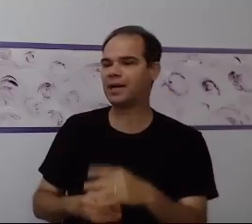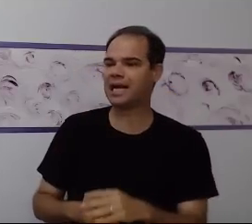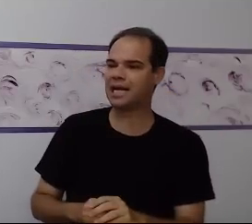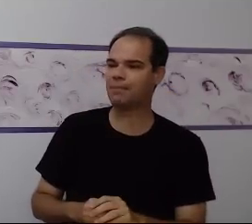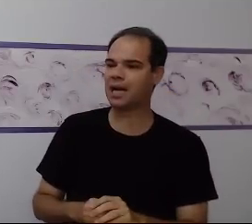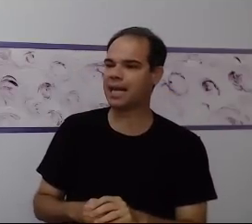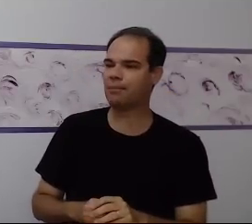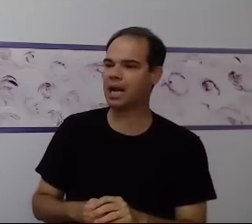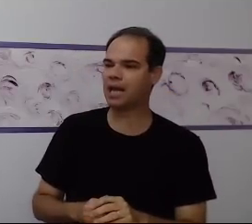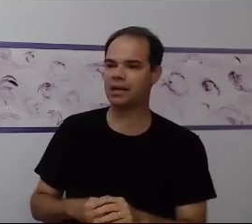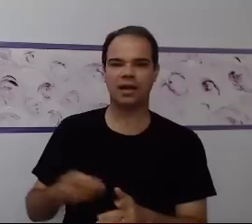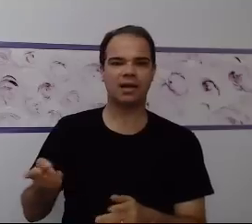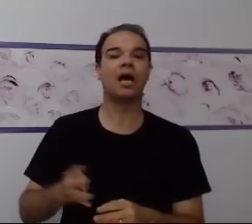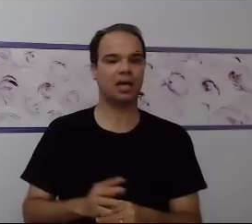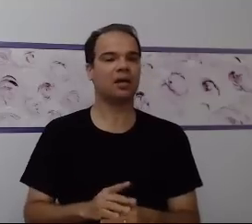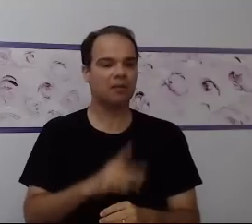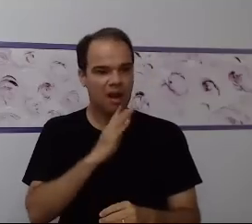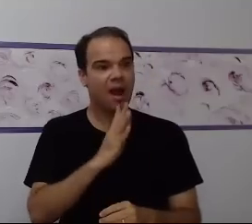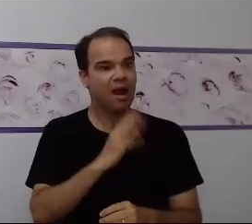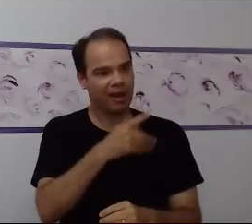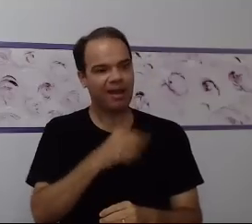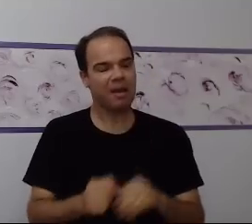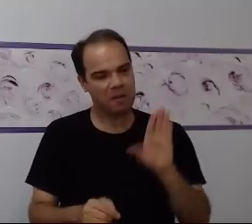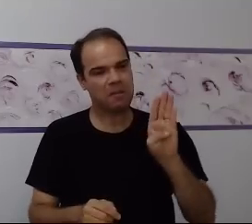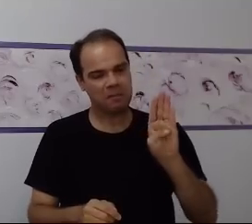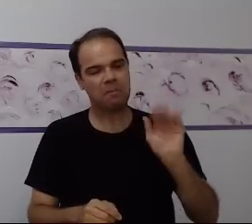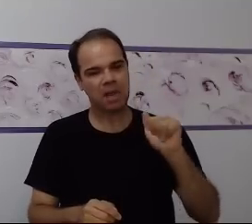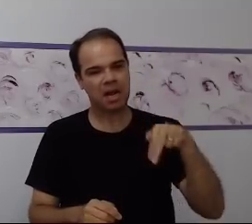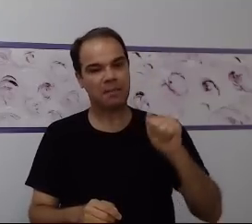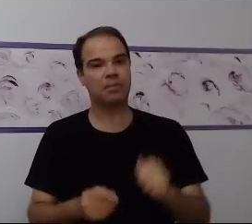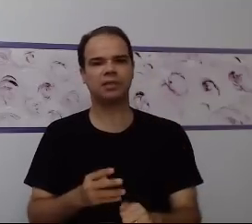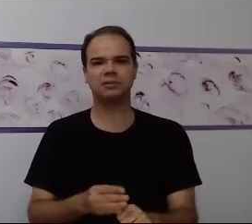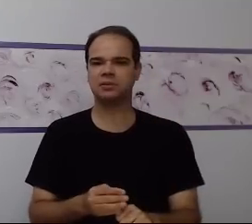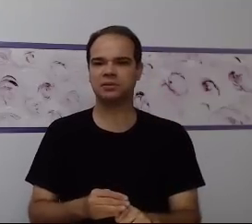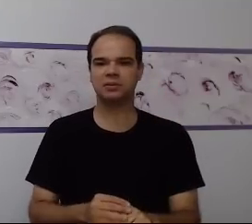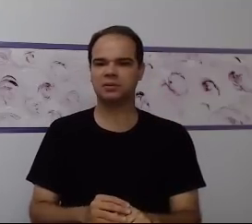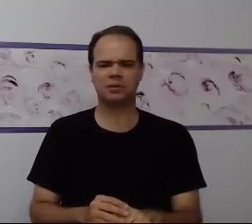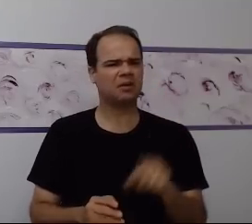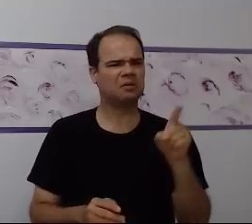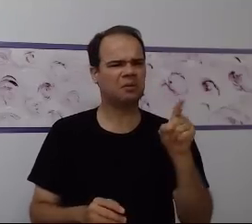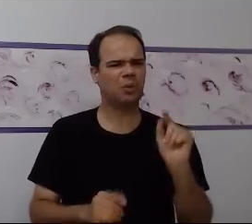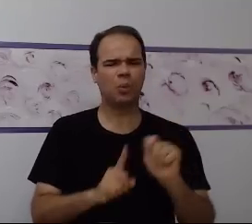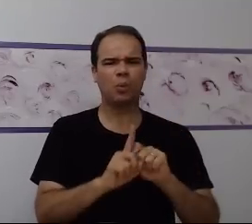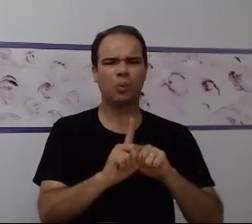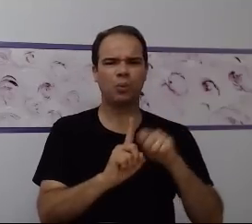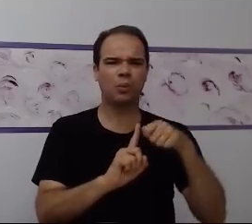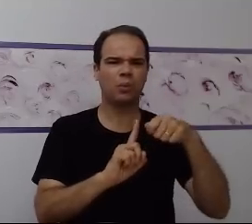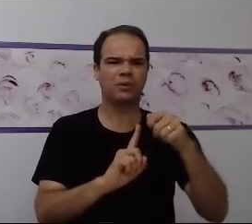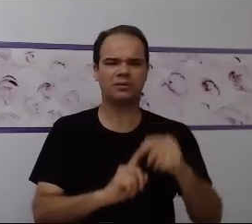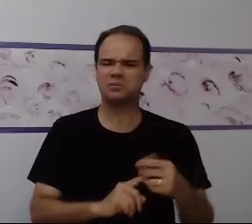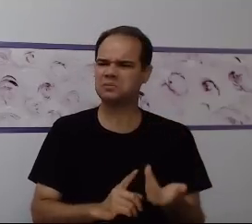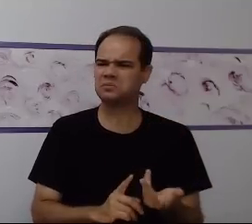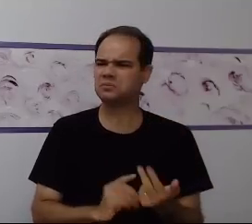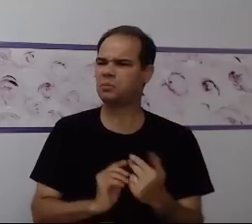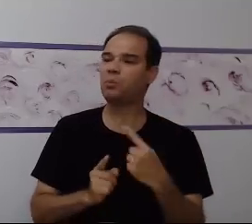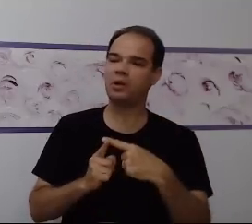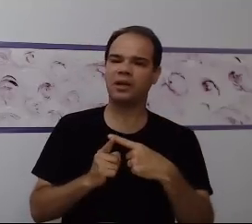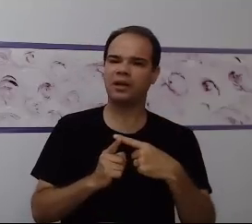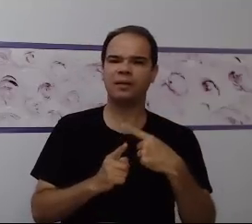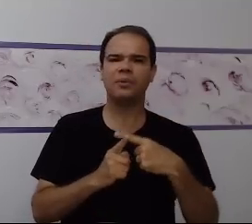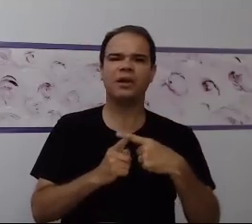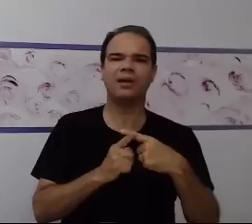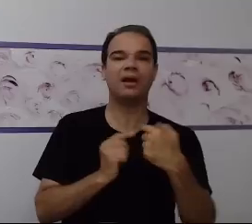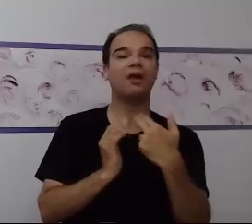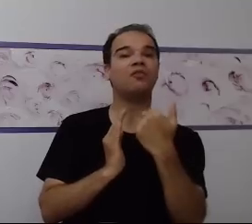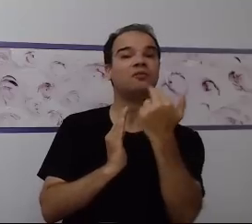que ela vai repetir que é uma banana. não tem o conhecimento do que é a banana. conhecimento, será que ela reconhece aquilo como fruta realmente,